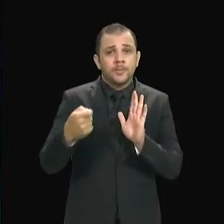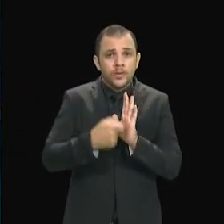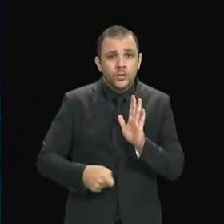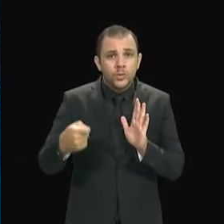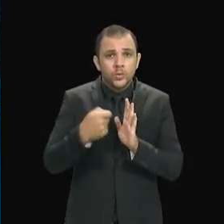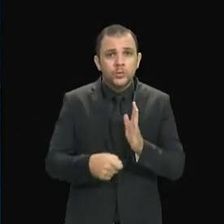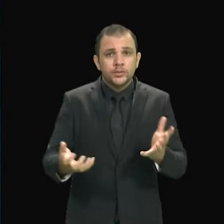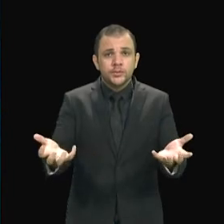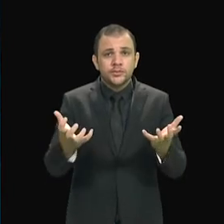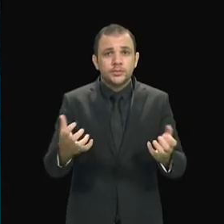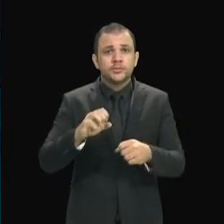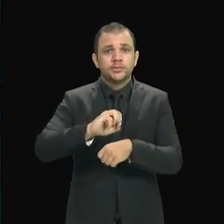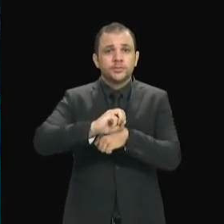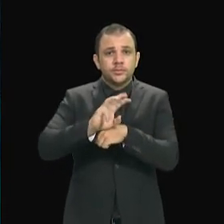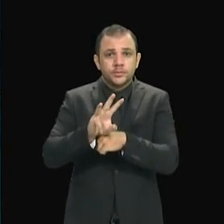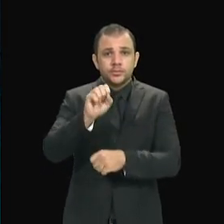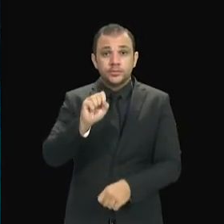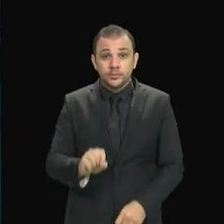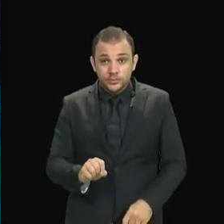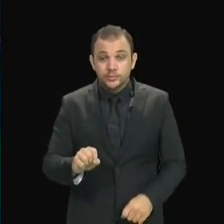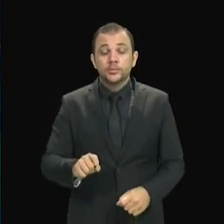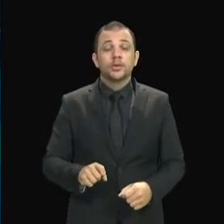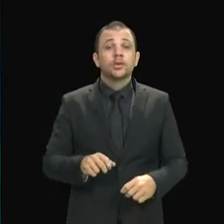dada a firmeza do governador Flavidino,